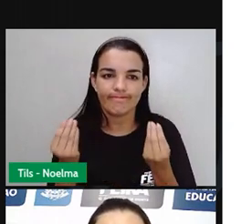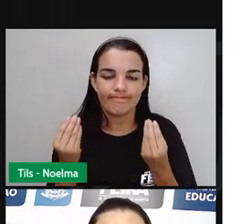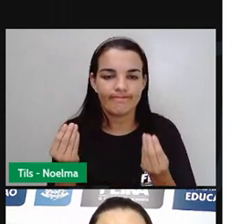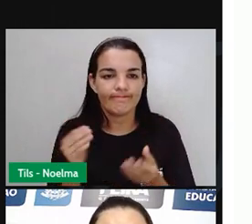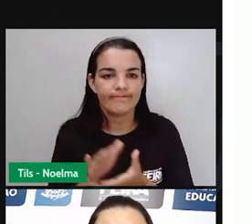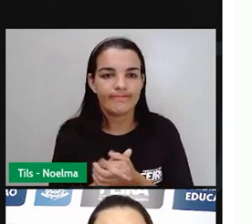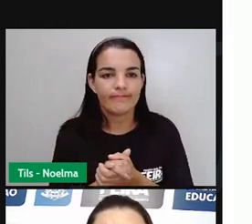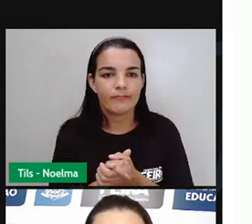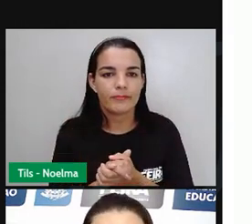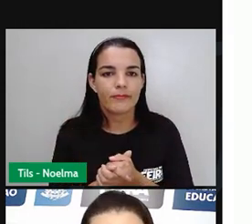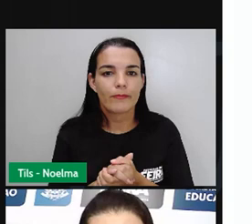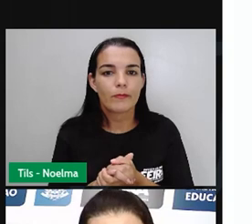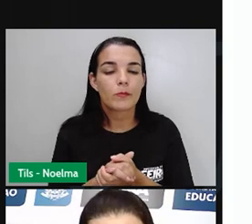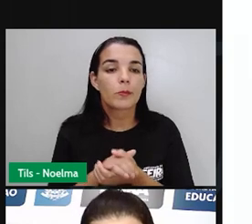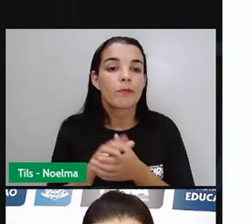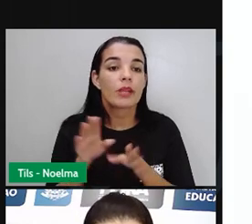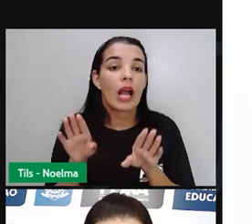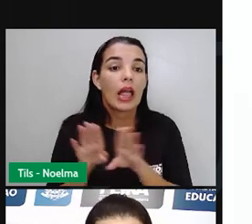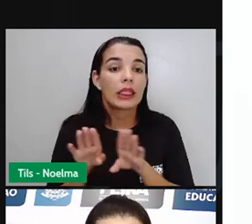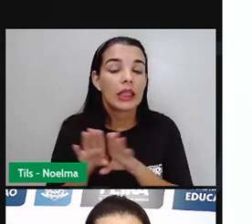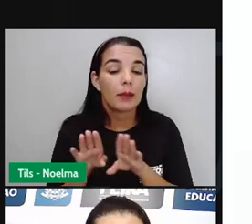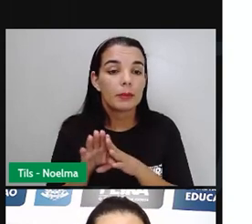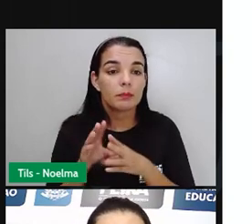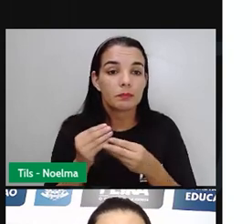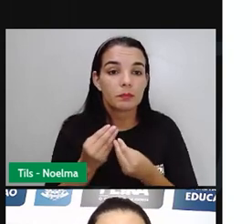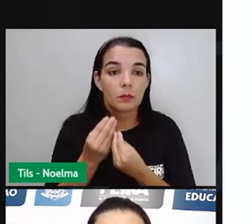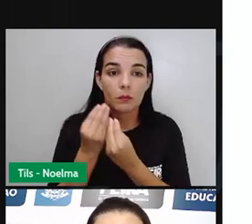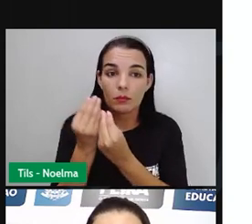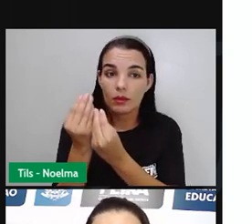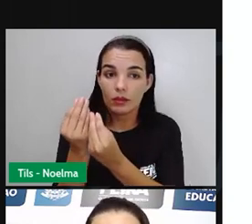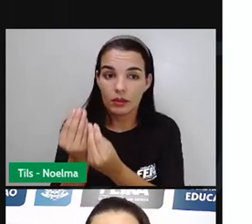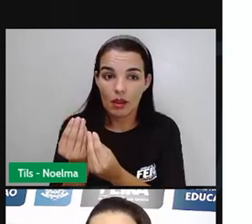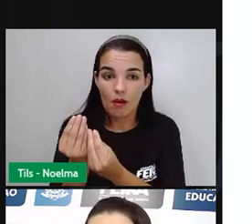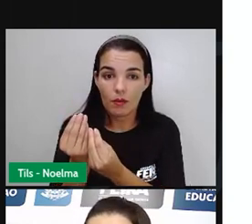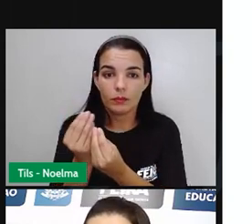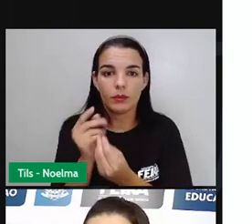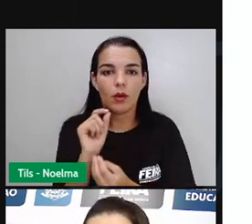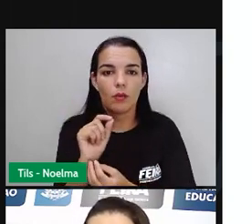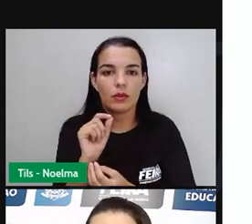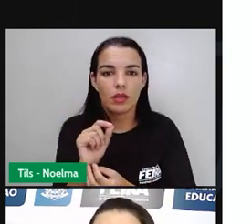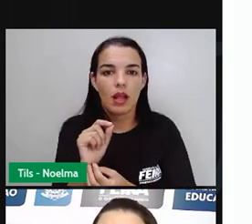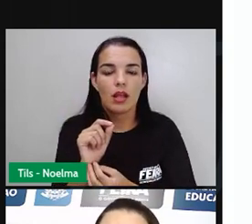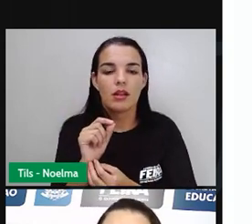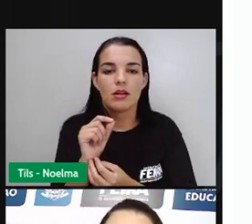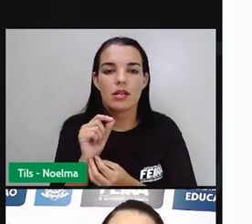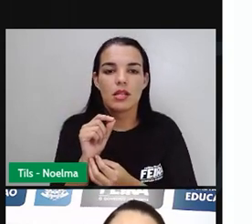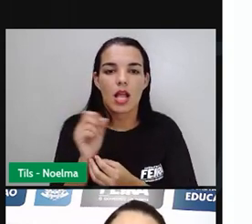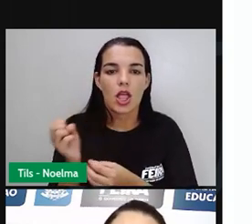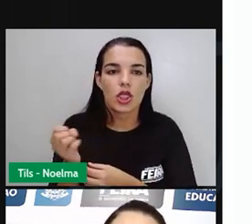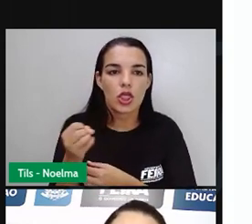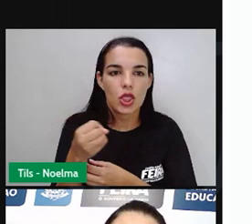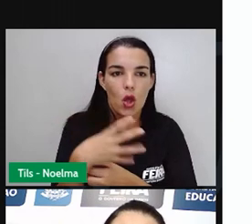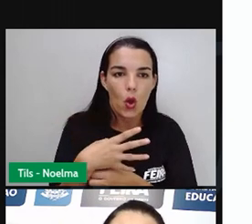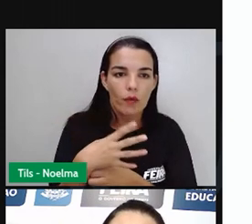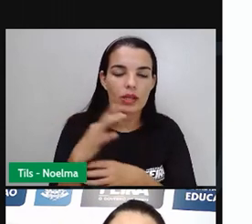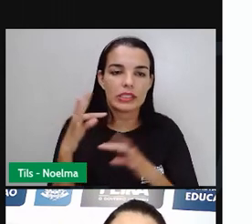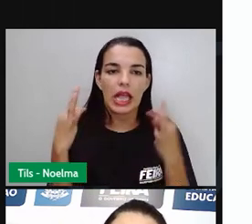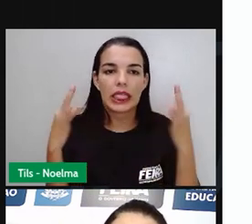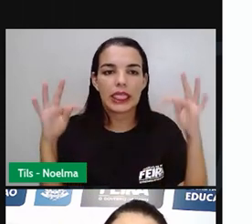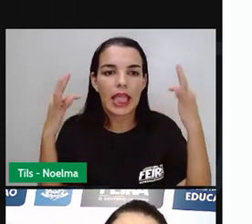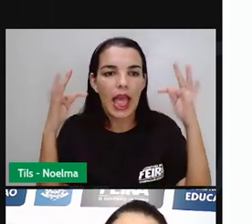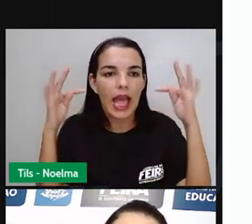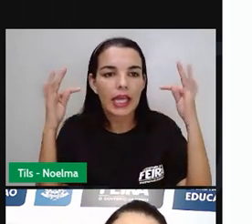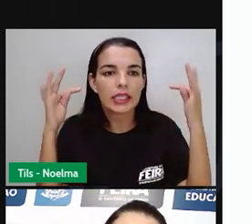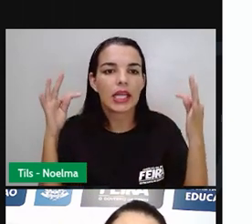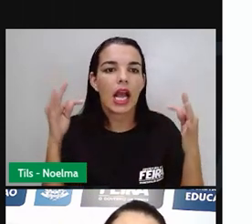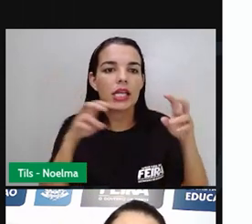implantação de novas e melhores técnicas agrícolas, como a rotação de cultura, que é quando a gente planta em